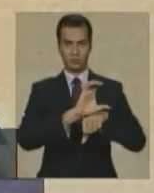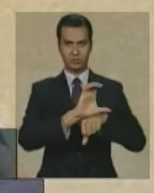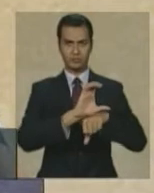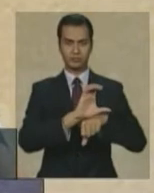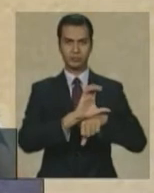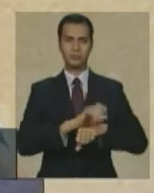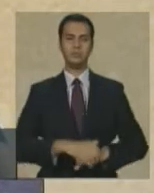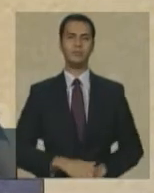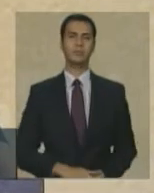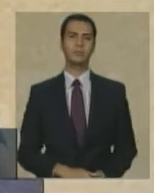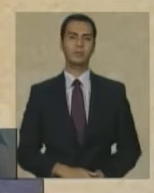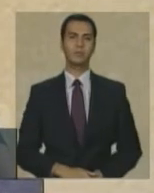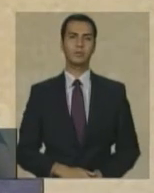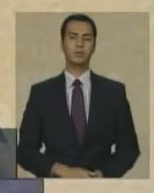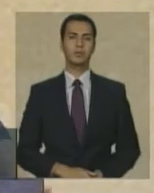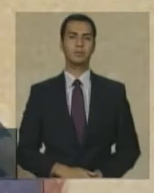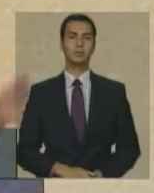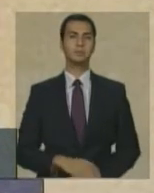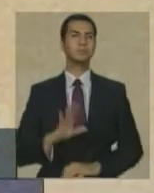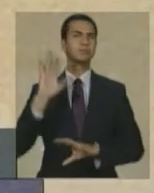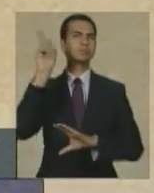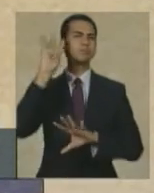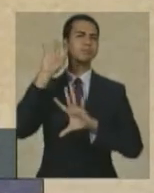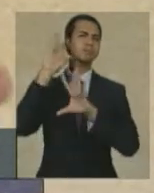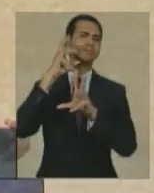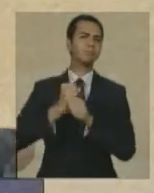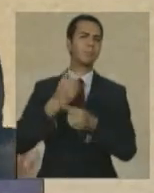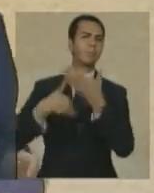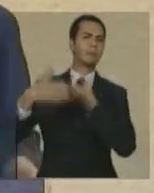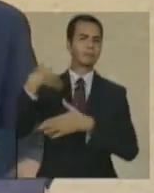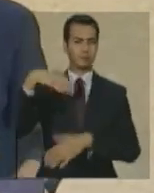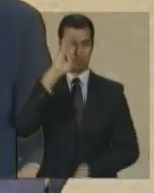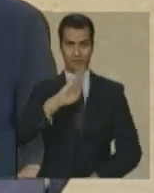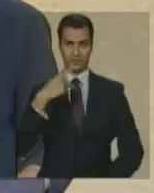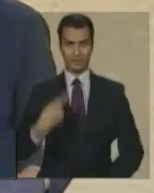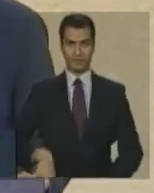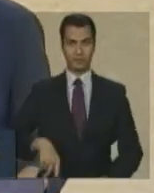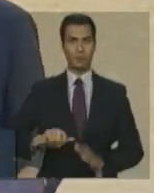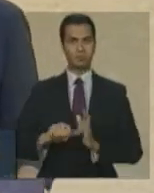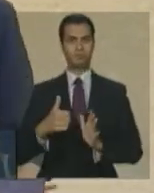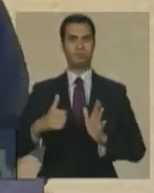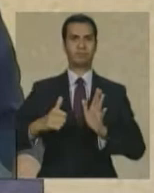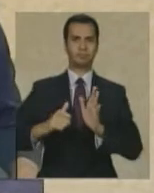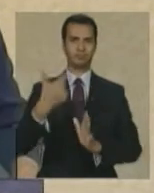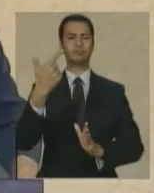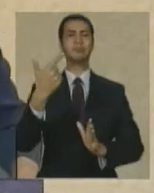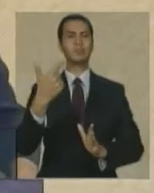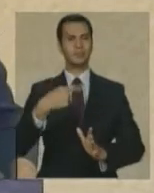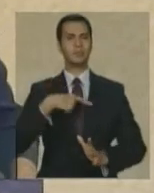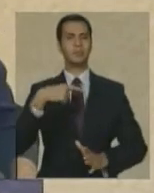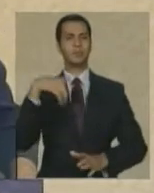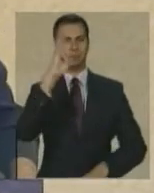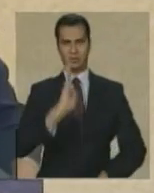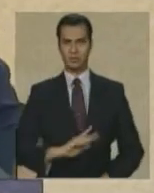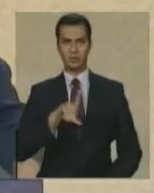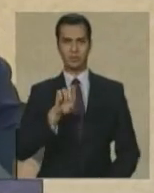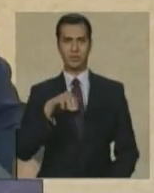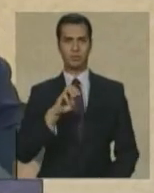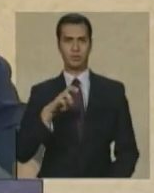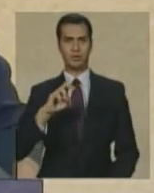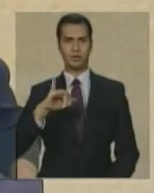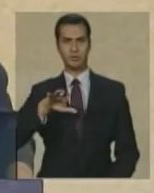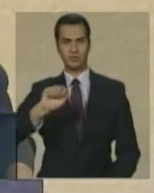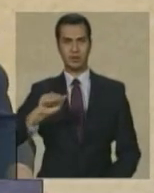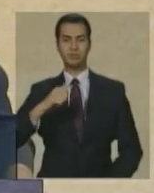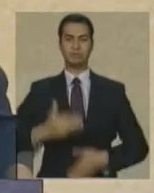exemplos de momentos em que a democracia brasileira avançou juntamente com